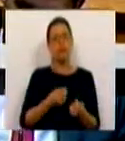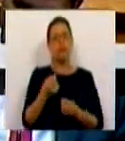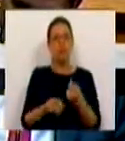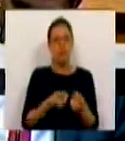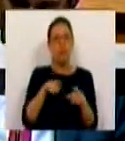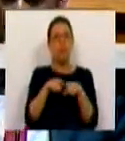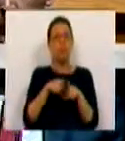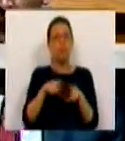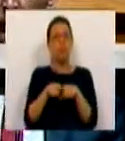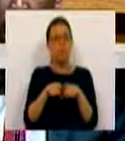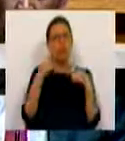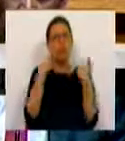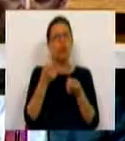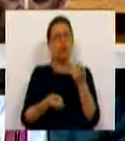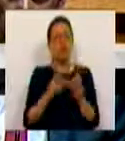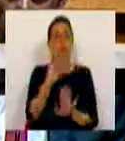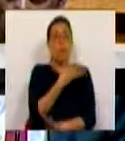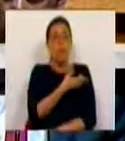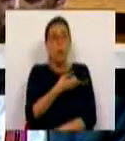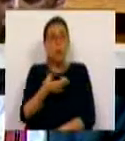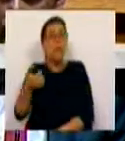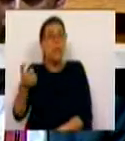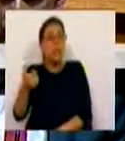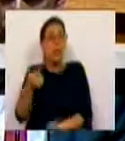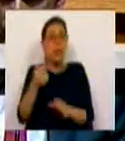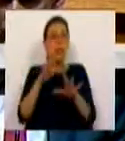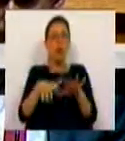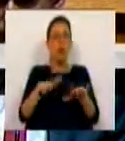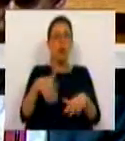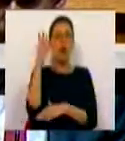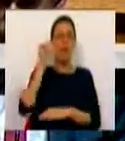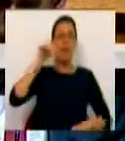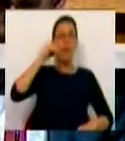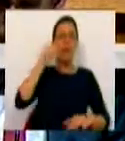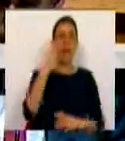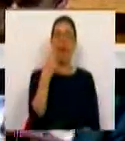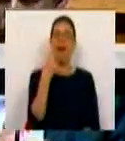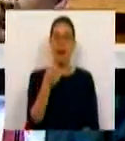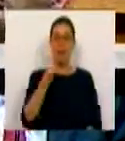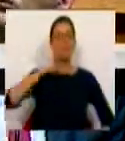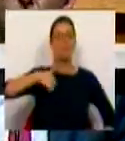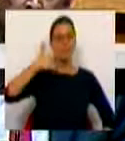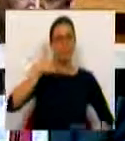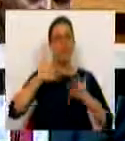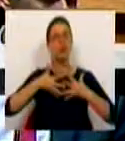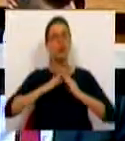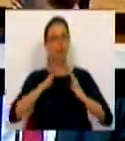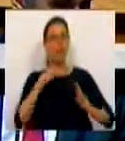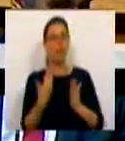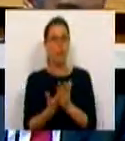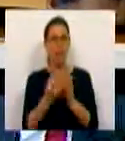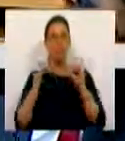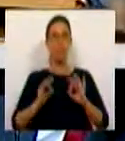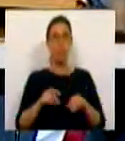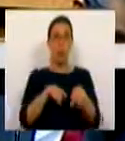políticas públicas e digo lentamente porque desde 1995, desde a Conferência de Pequim, que tem sido reconhecido como fundamental e estruturante para a